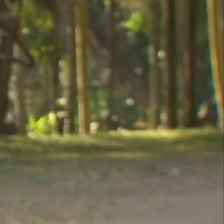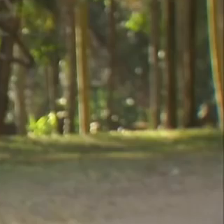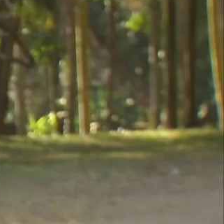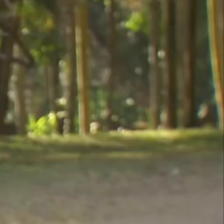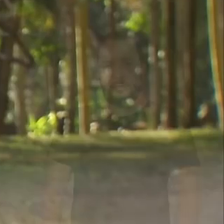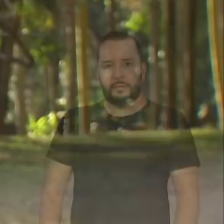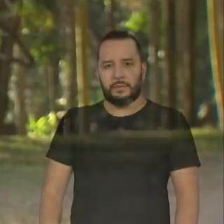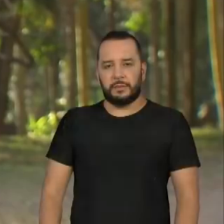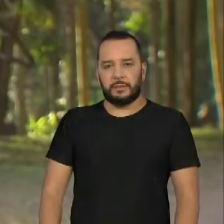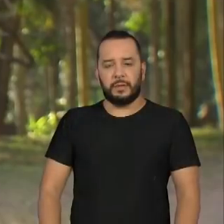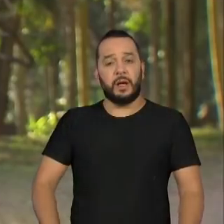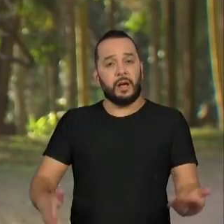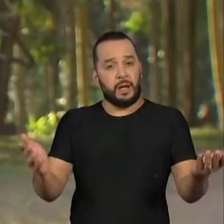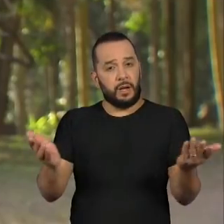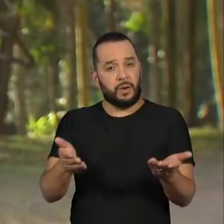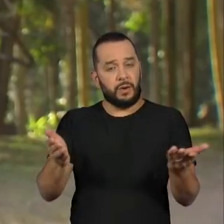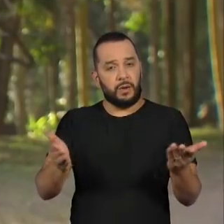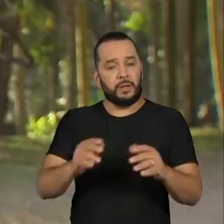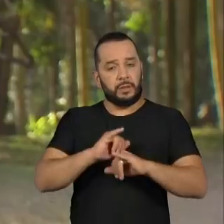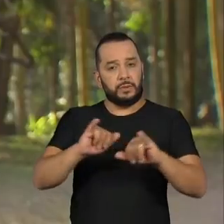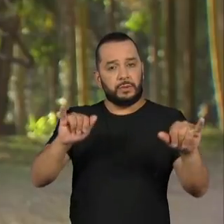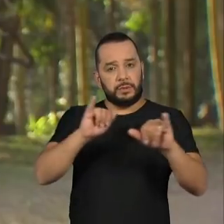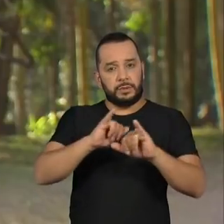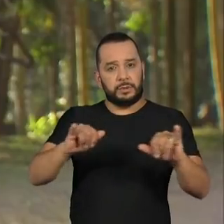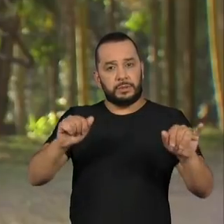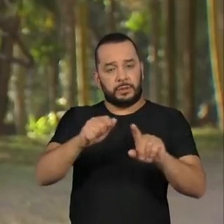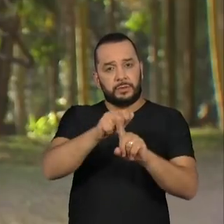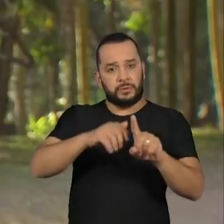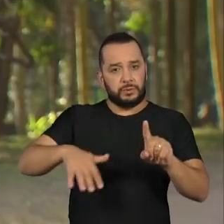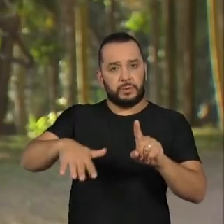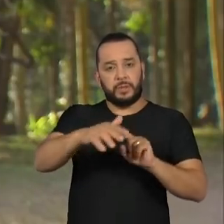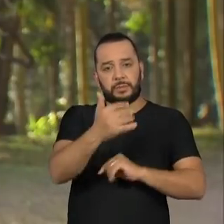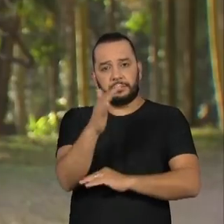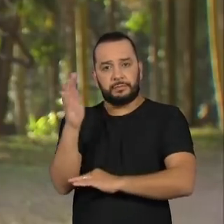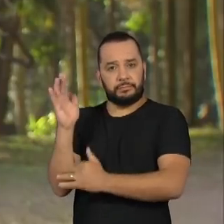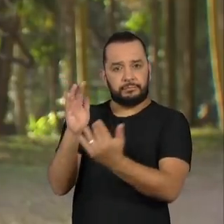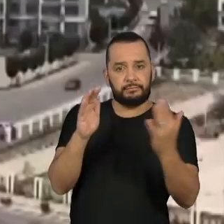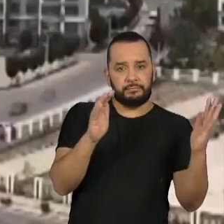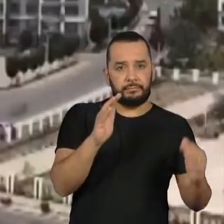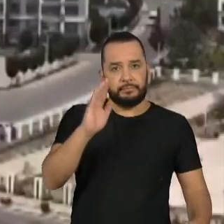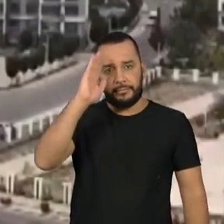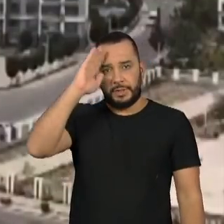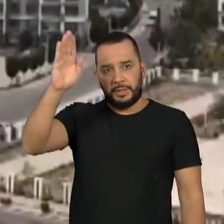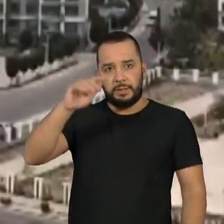Agora as notícias socioambientais que tiveram destaque na semana.